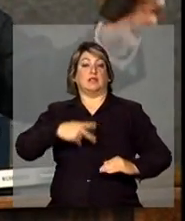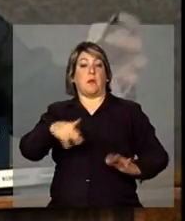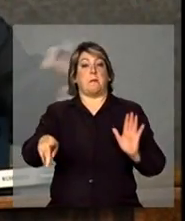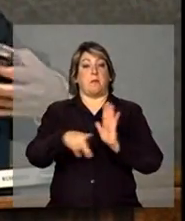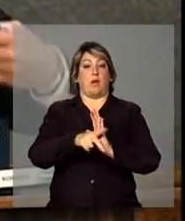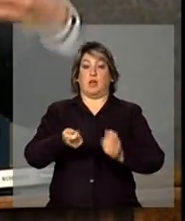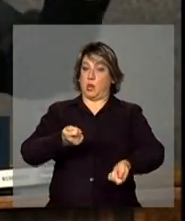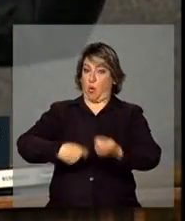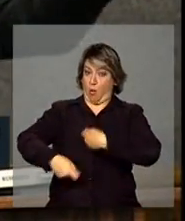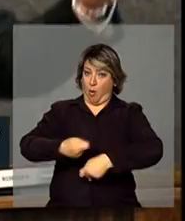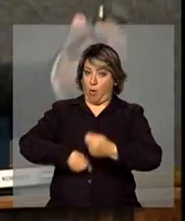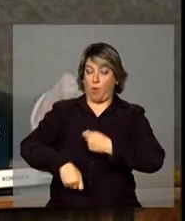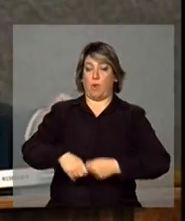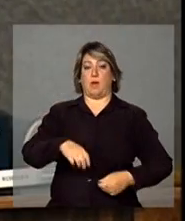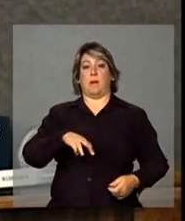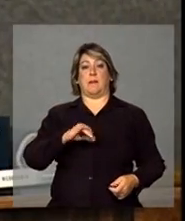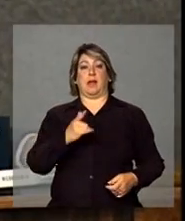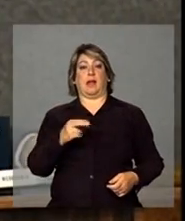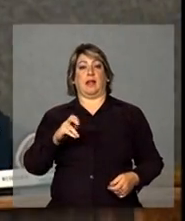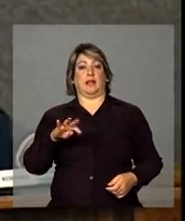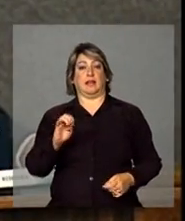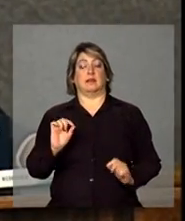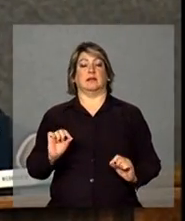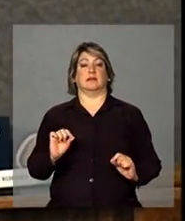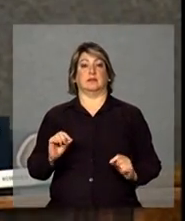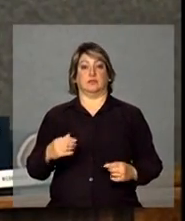o imigrante, etc., e sobe na vida.